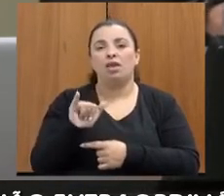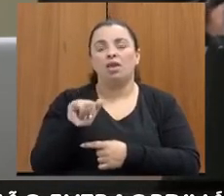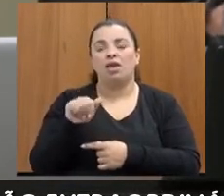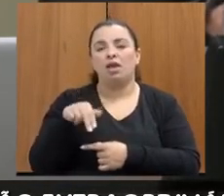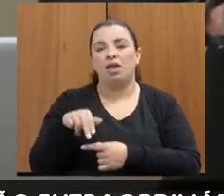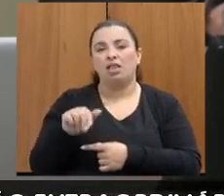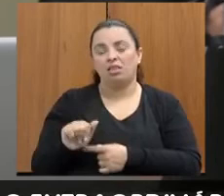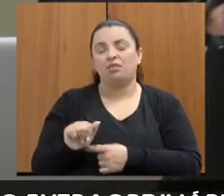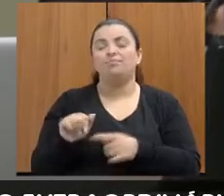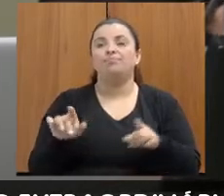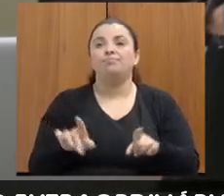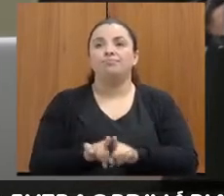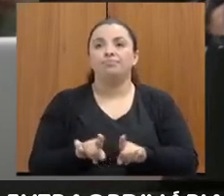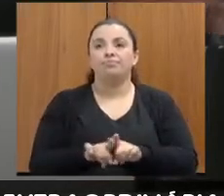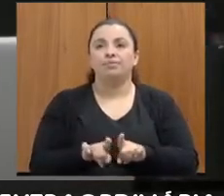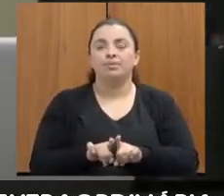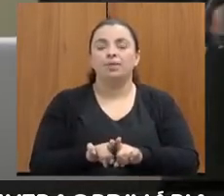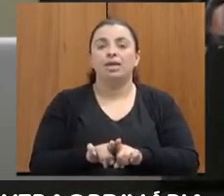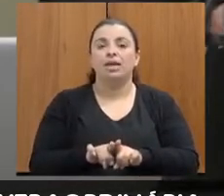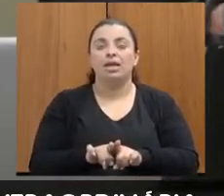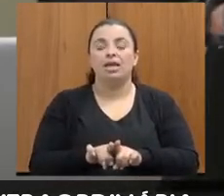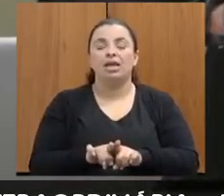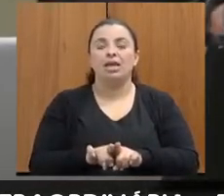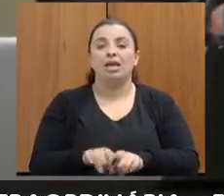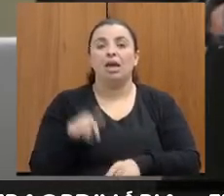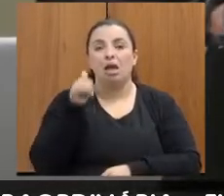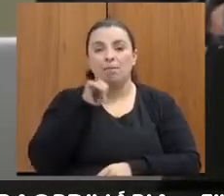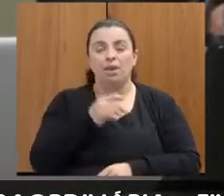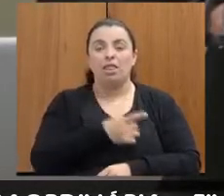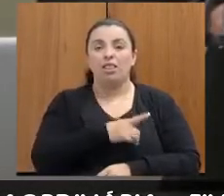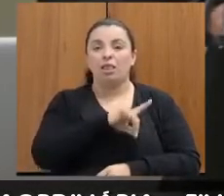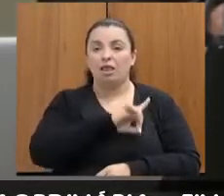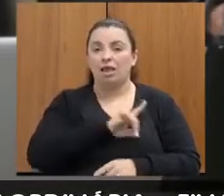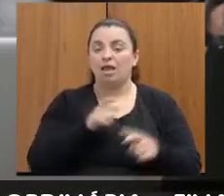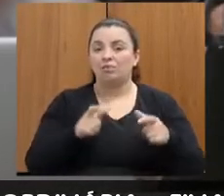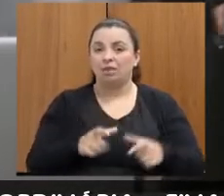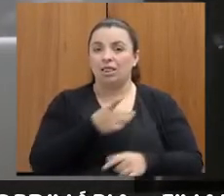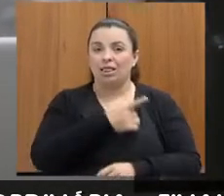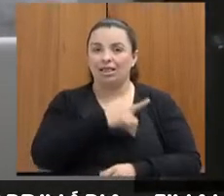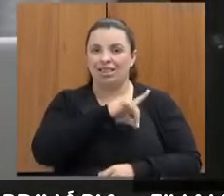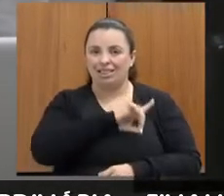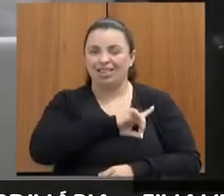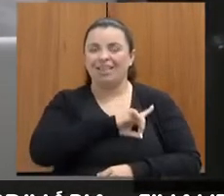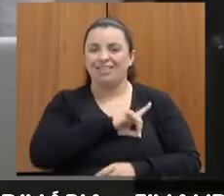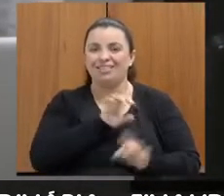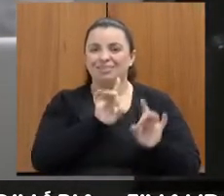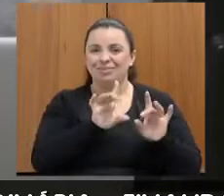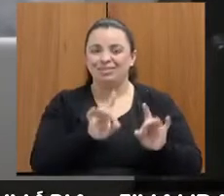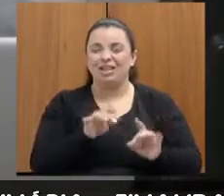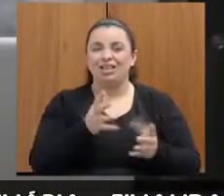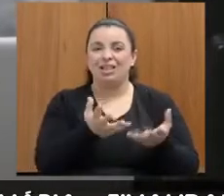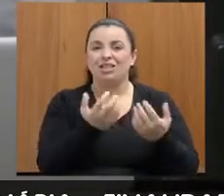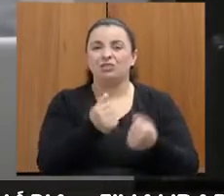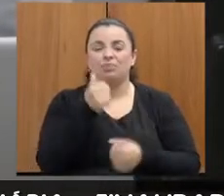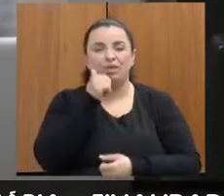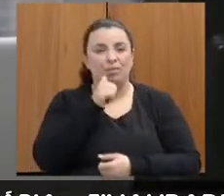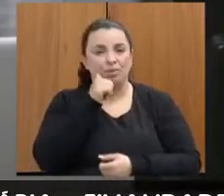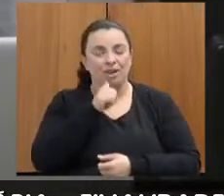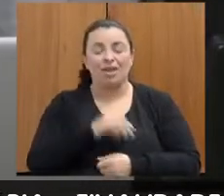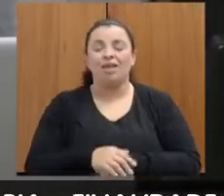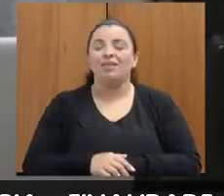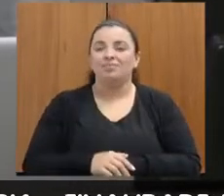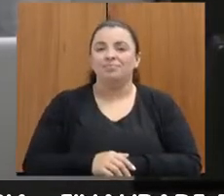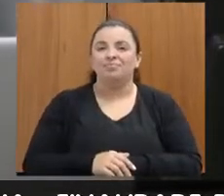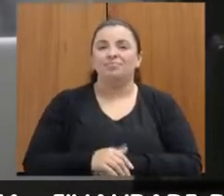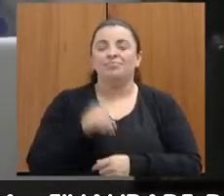e também a delegada de polícia da Delegacia Especializada de Atendimento à Mulher, de Nova Lima, a senhora Jéssica